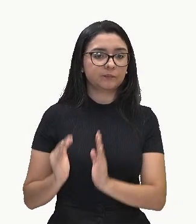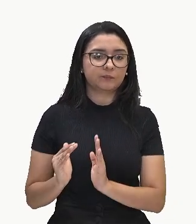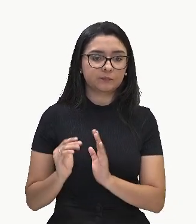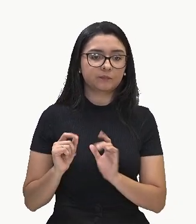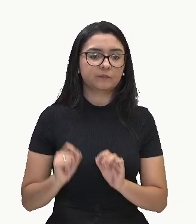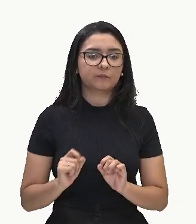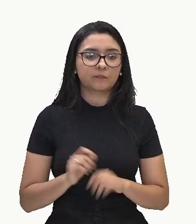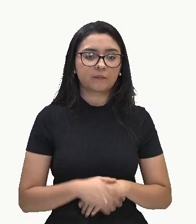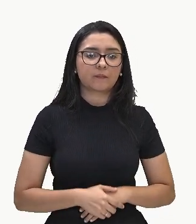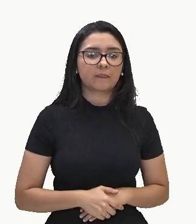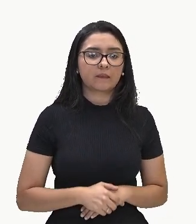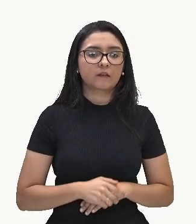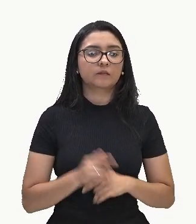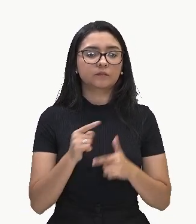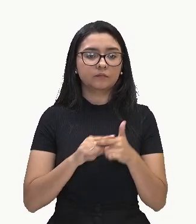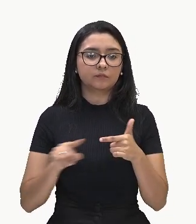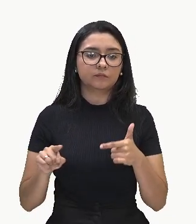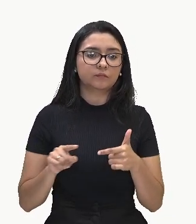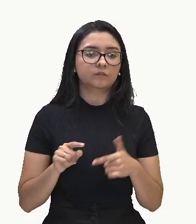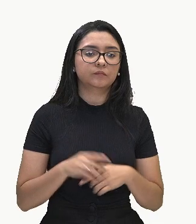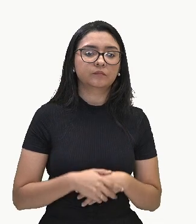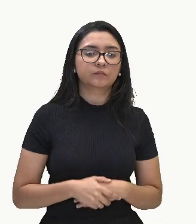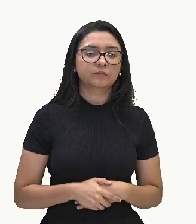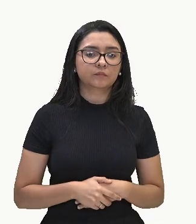dividindo 2X por X